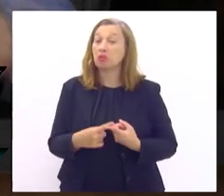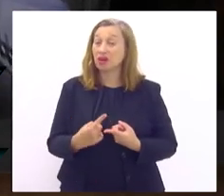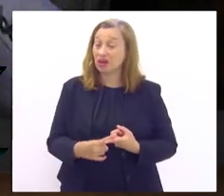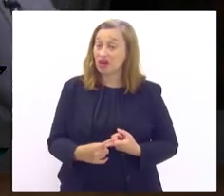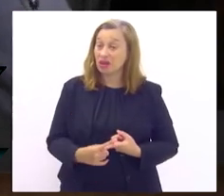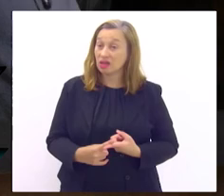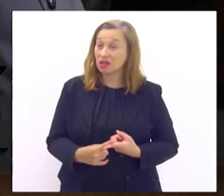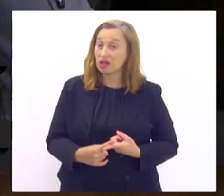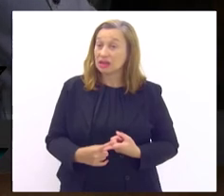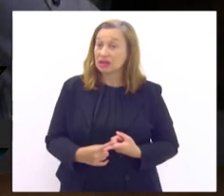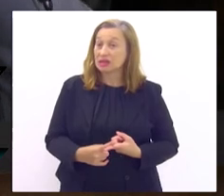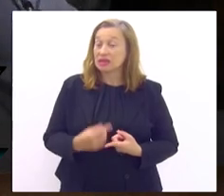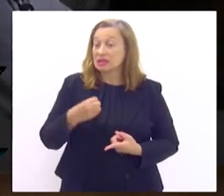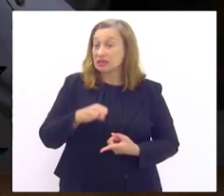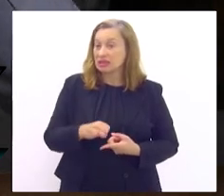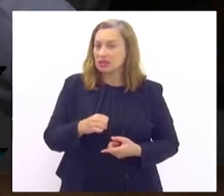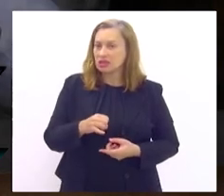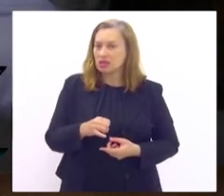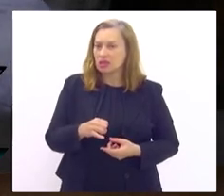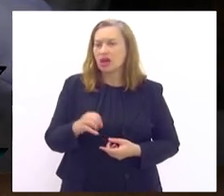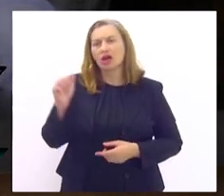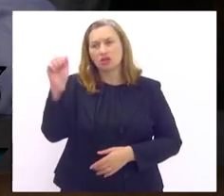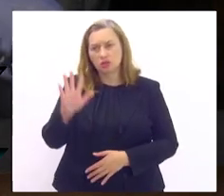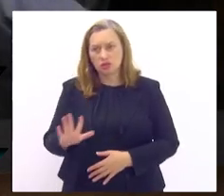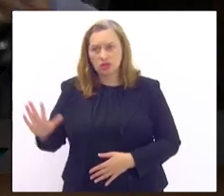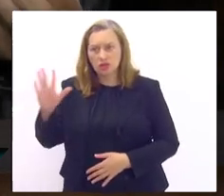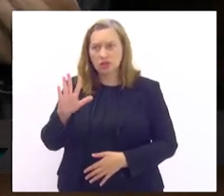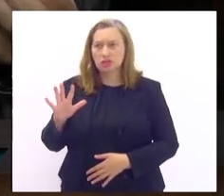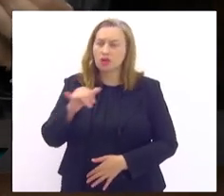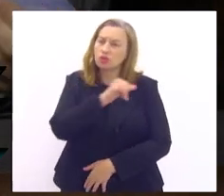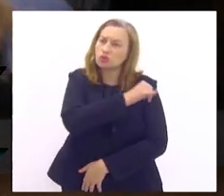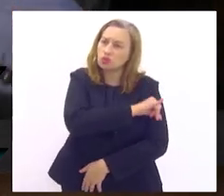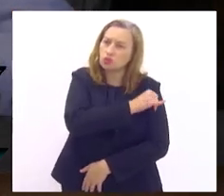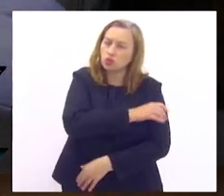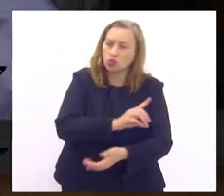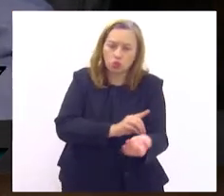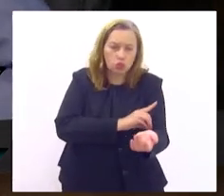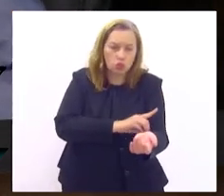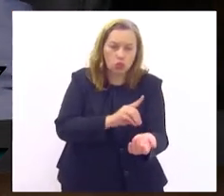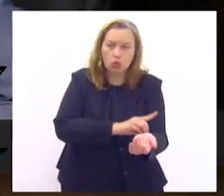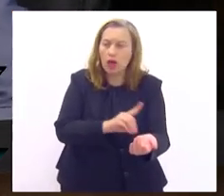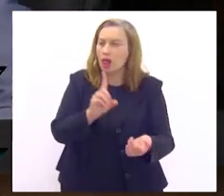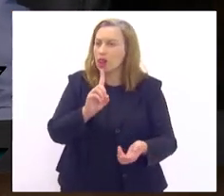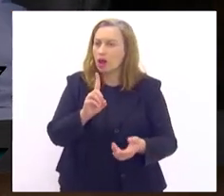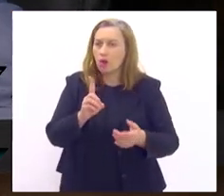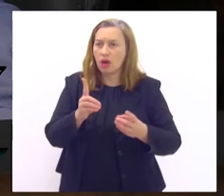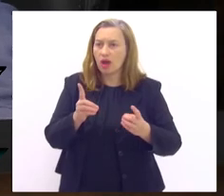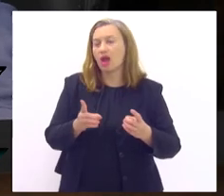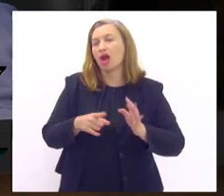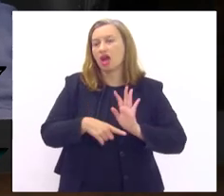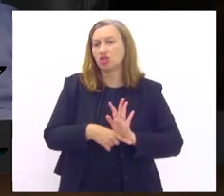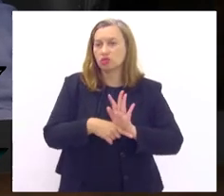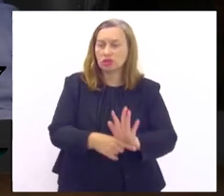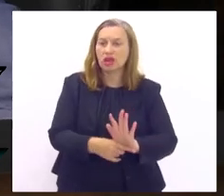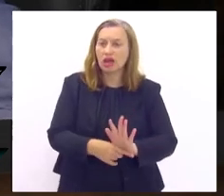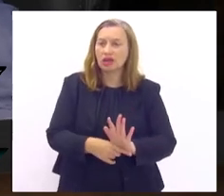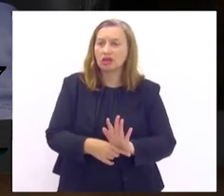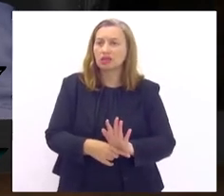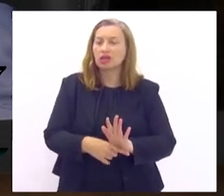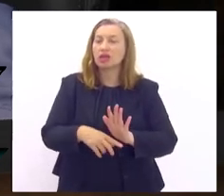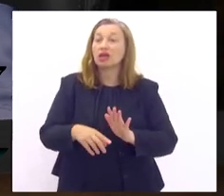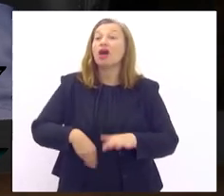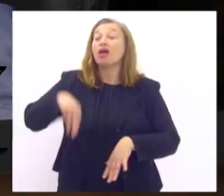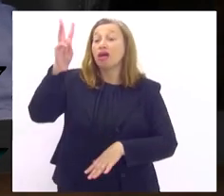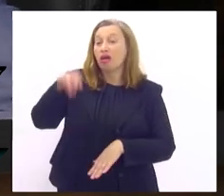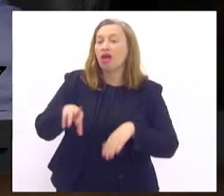não se a comunidade se a associação carioca dos diabéticos não é escutada que representa as pessoas